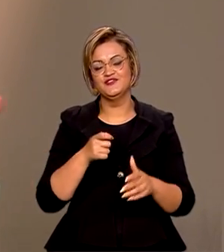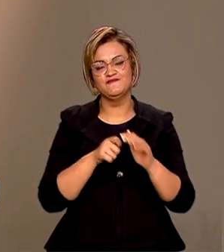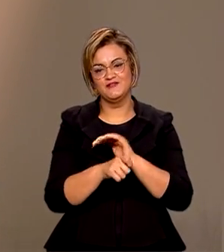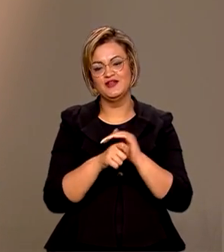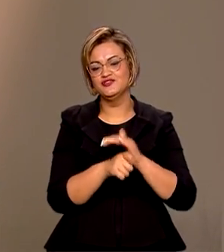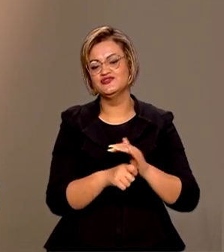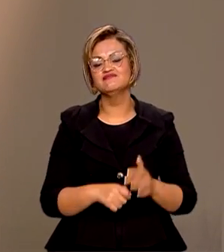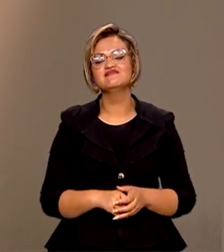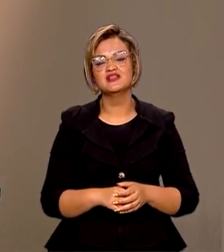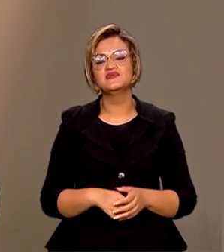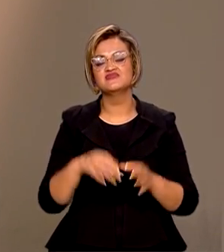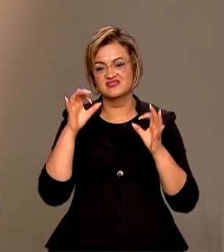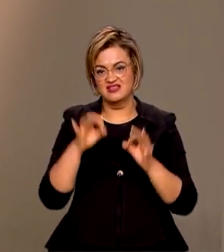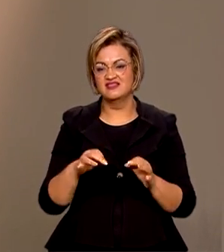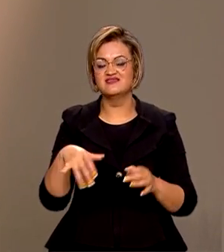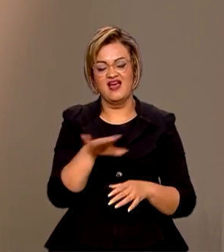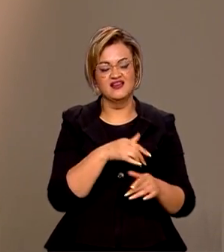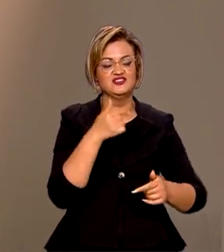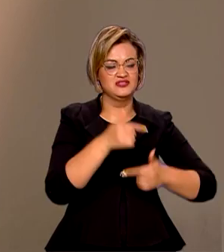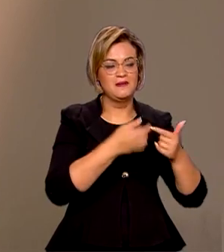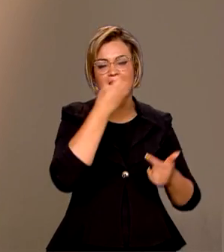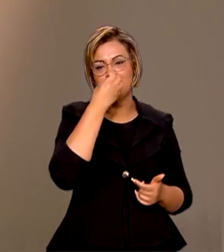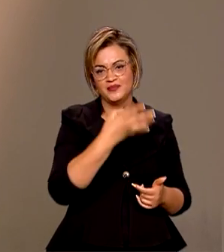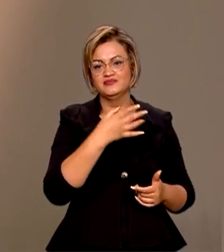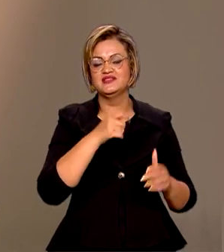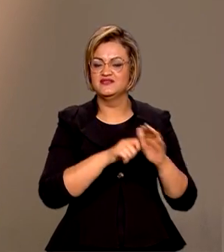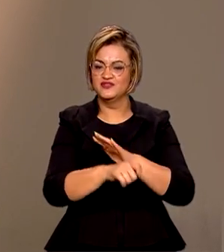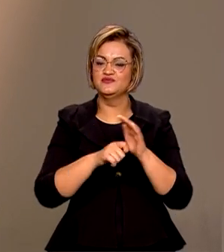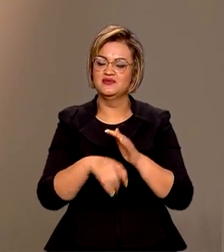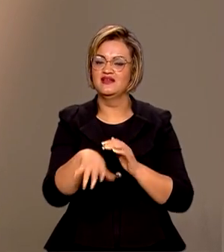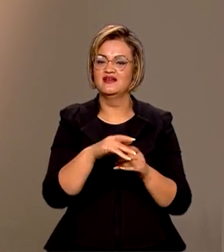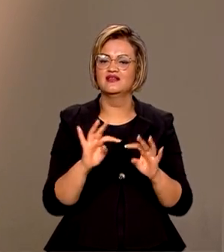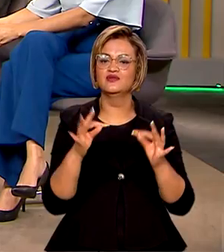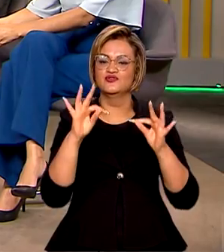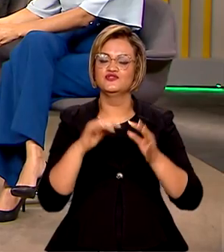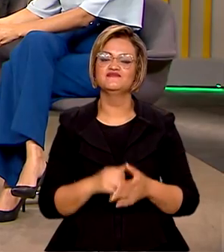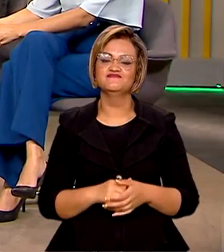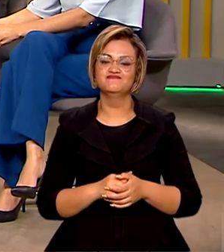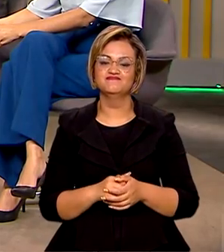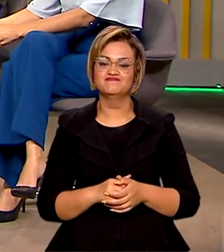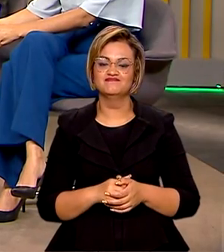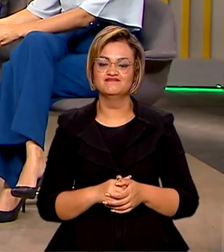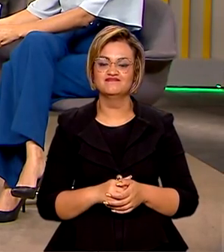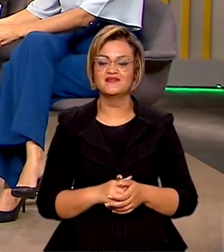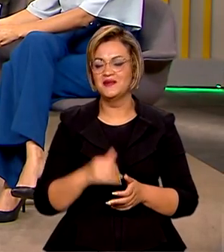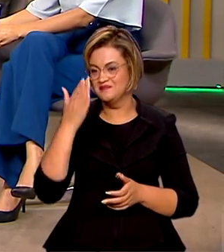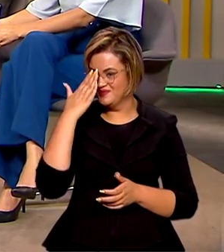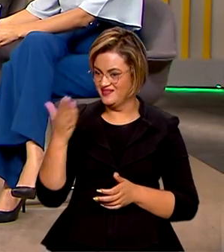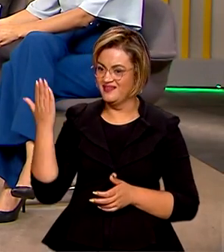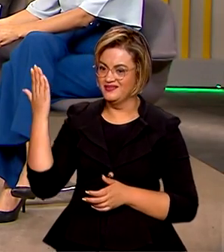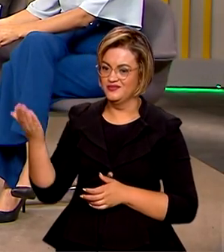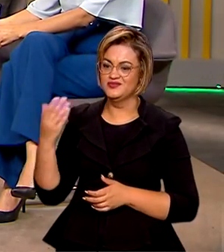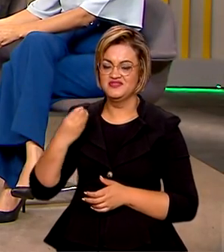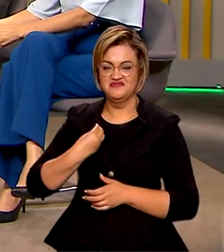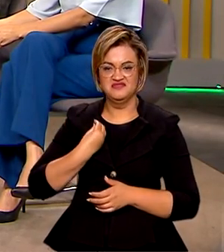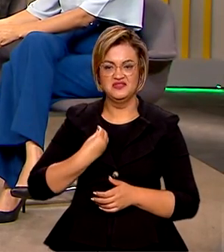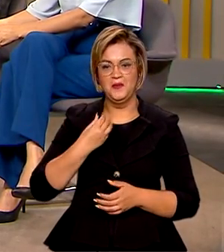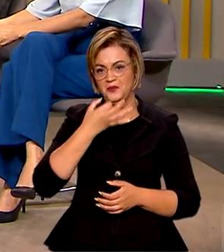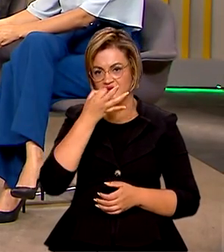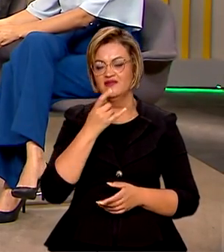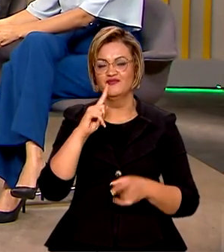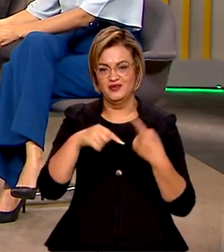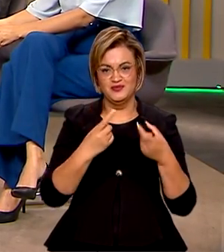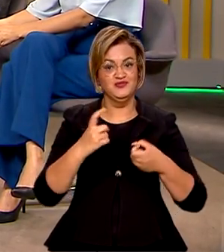dúvida, o mercado de trabalho agradece esse investimento na tecnologia. É verdade. Professor César Bergo, muito obrigado pelas suas análises. Tem que vir mais